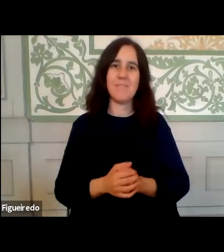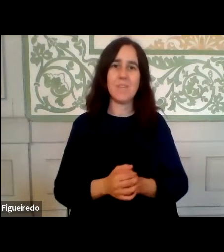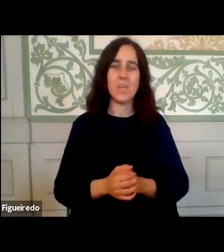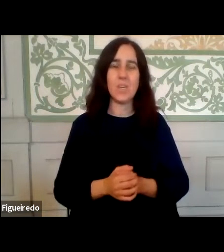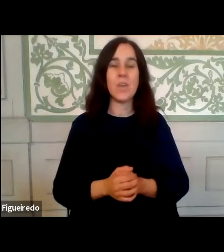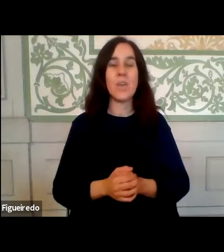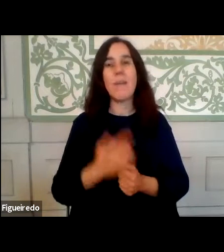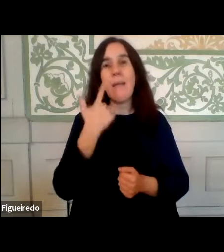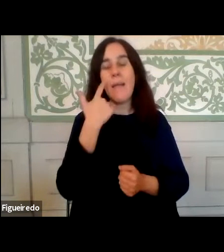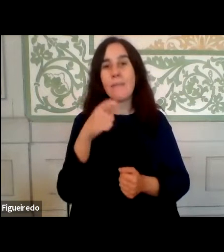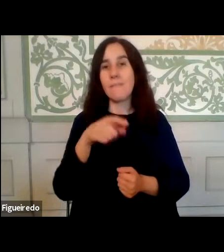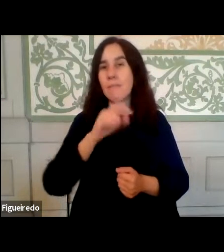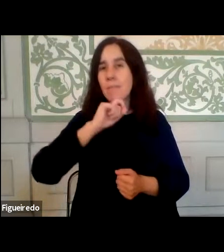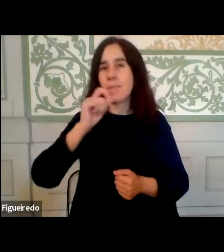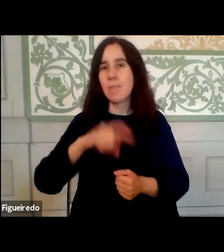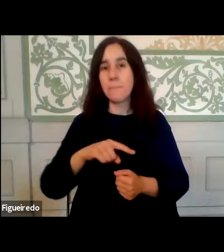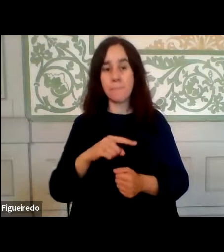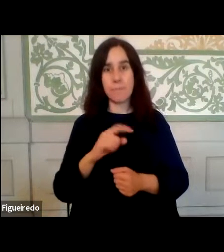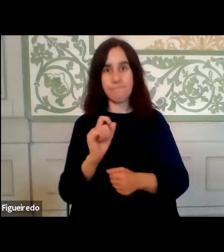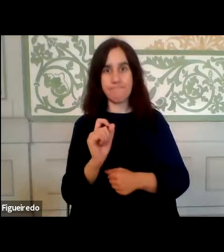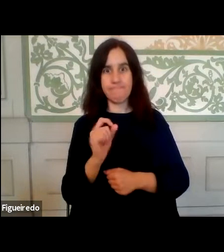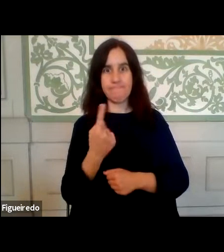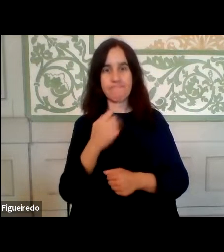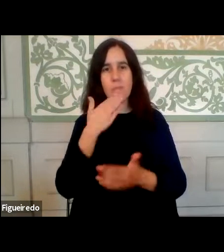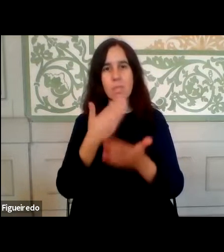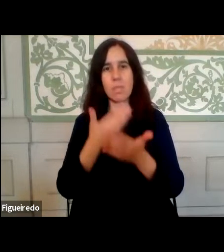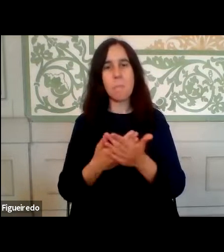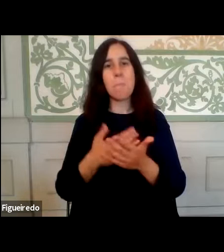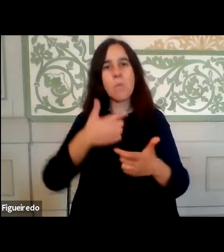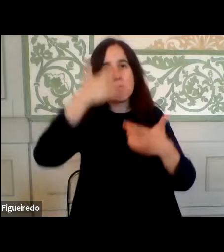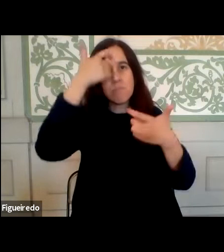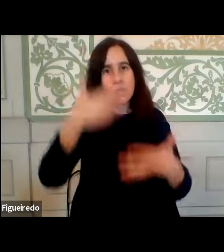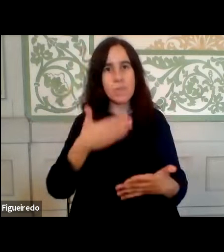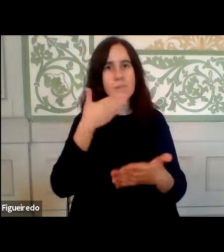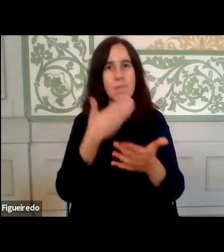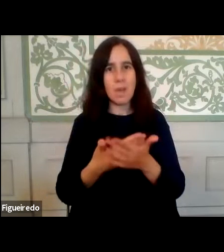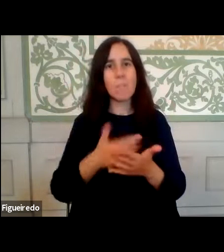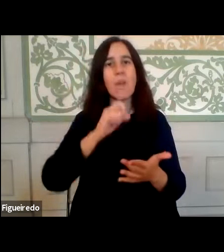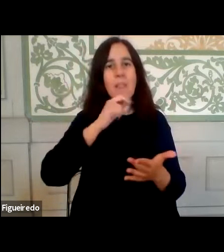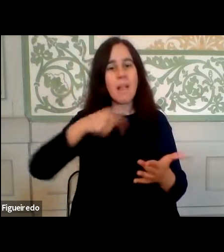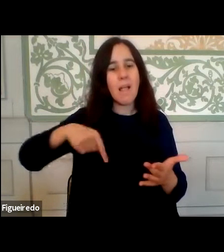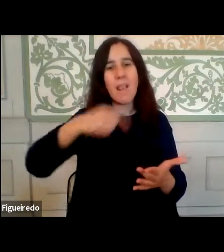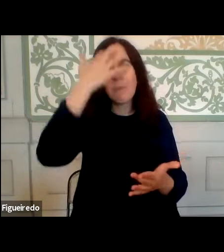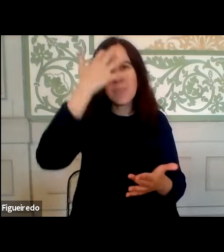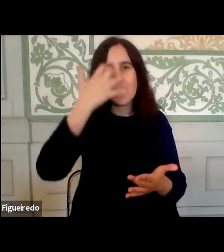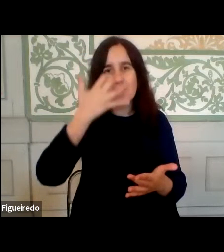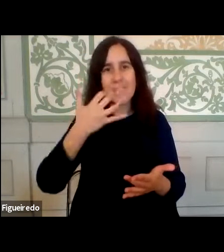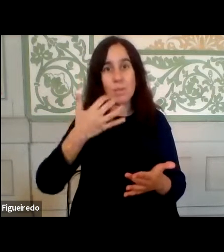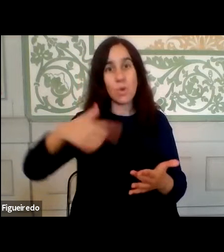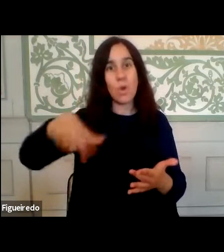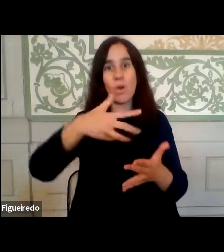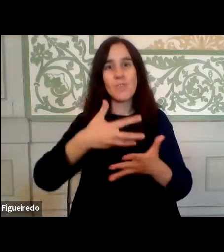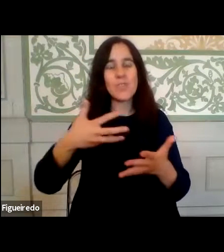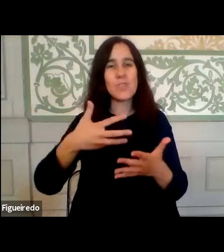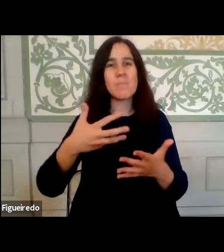Talvez esta capacidade, a agilidade possa ter surpreendido que a capacidade de existir realmente, para muitos de nós, não é de